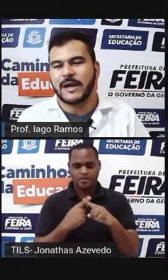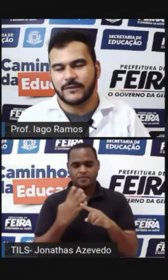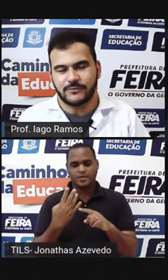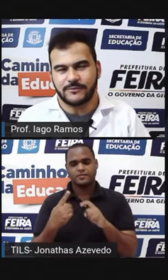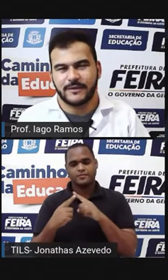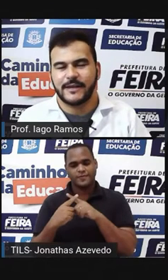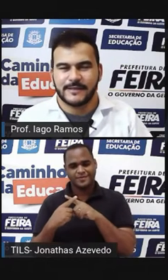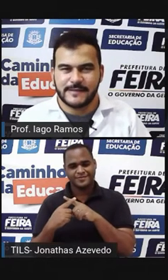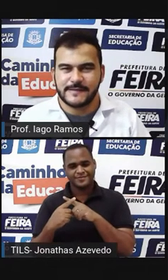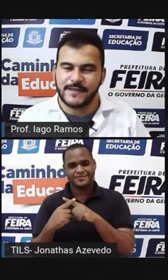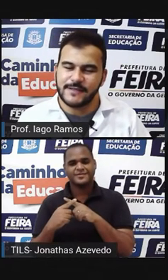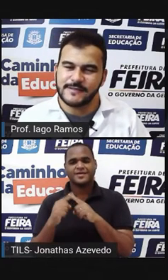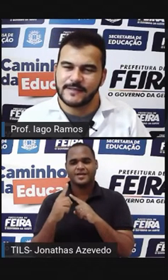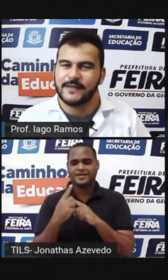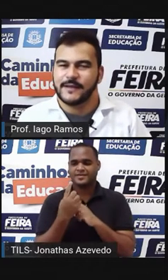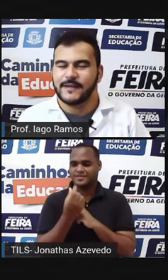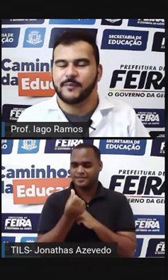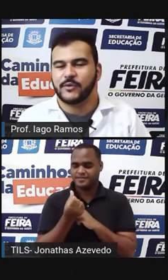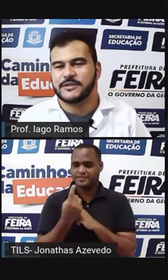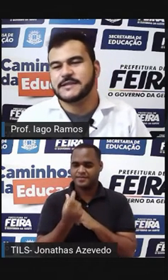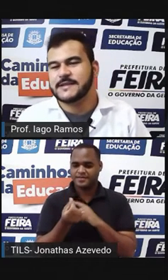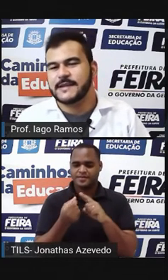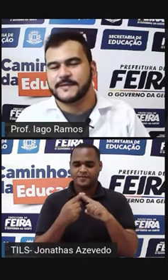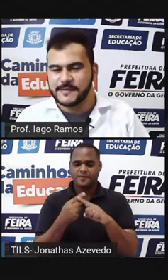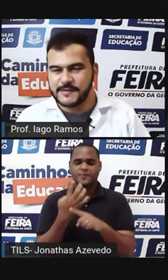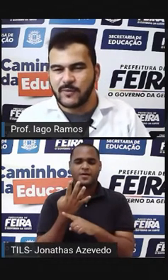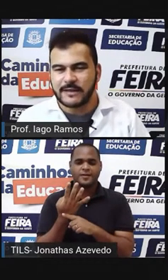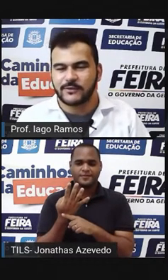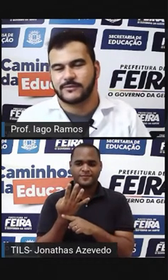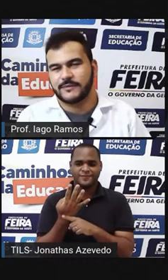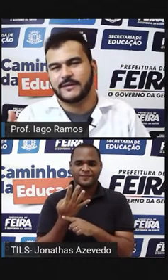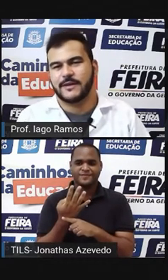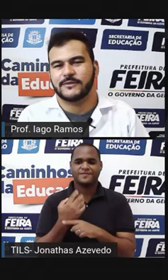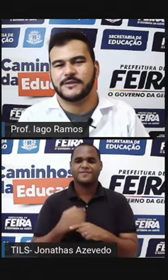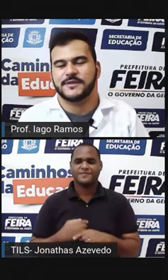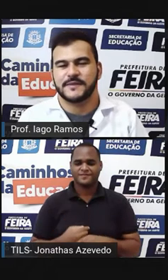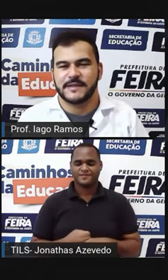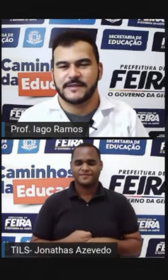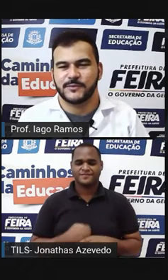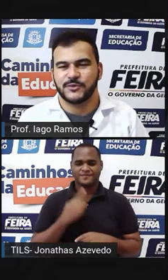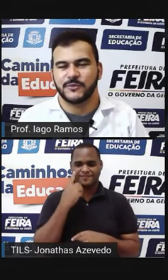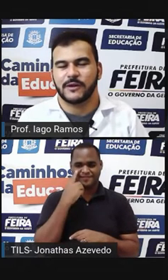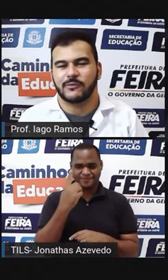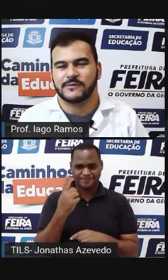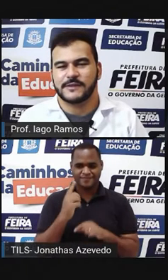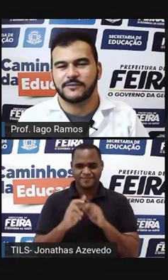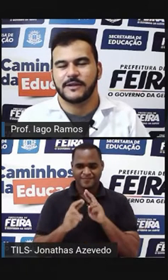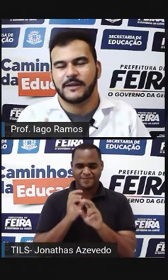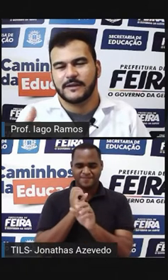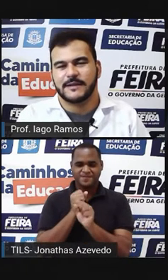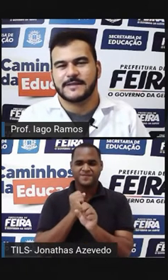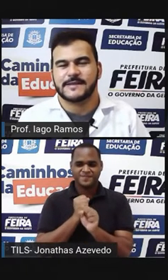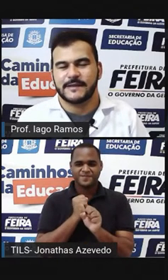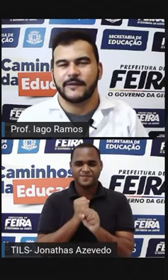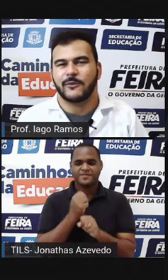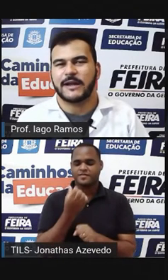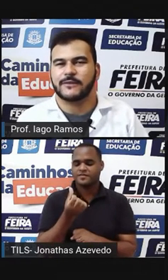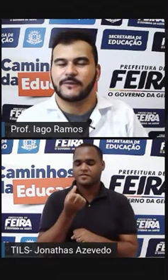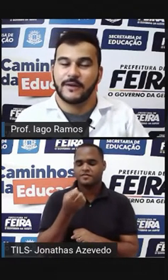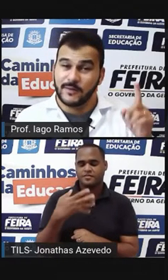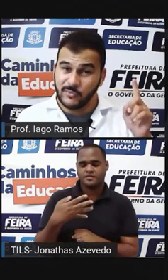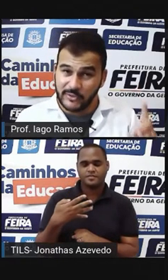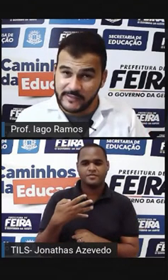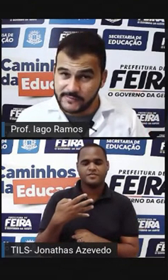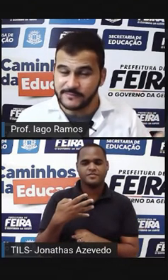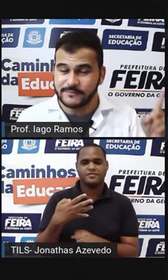vezes 4 Que é 16 Depois 16 vezes 4 E aí quando a gente fizer esse último cálculozinho Dá 64